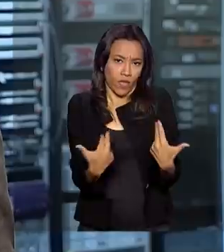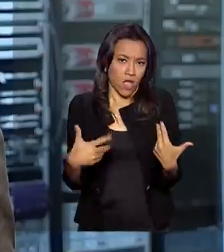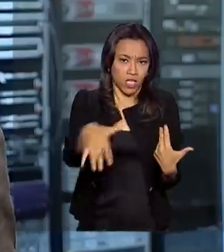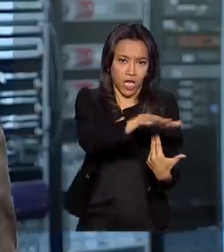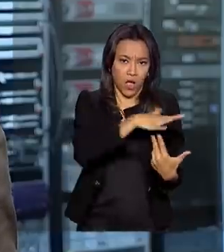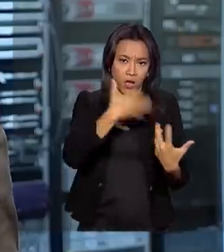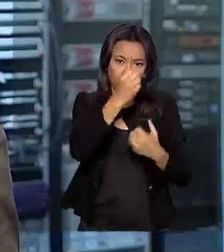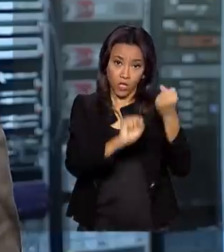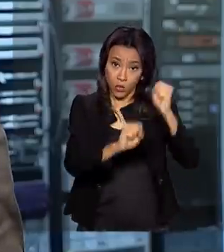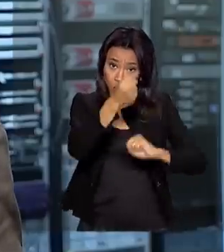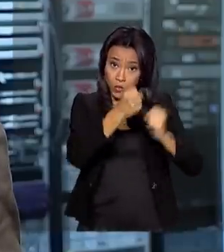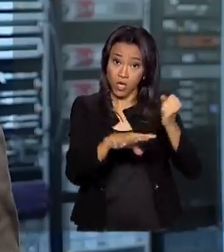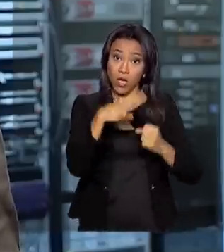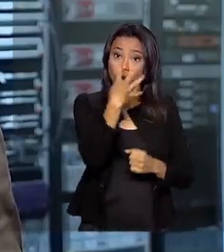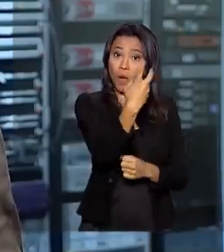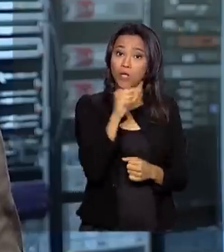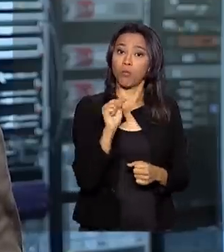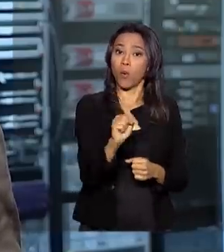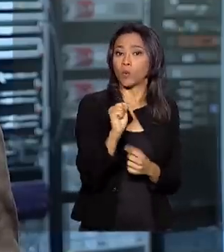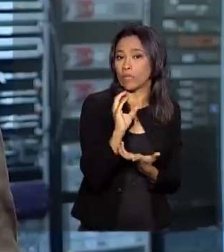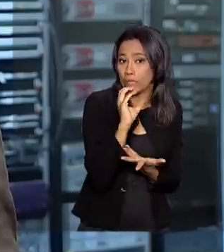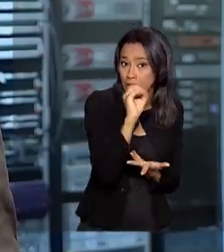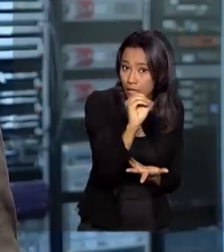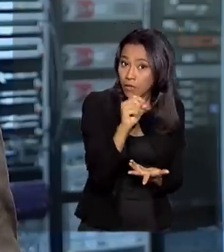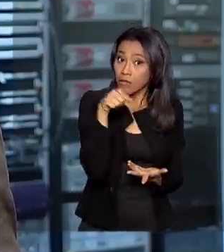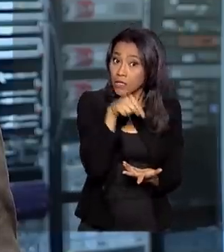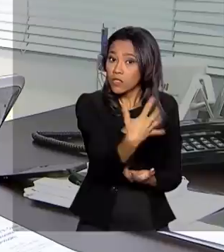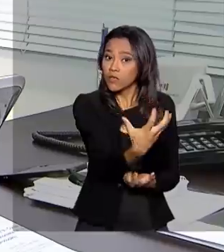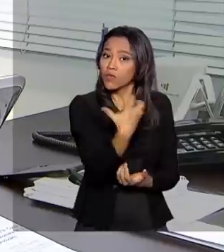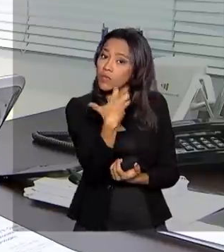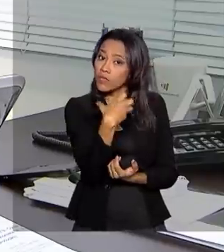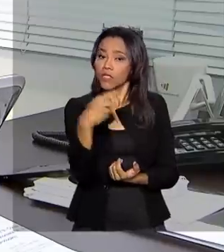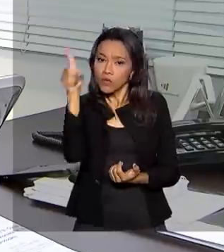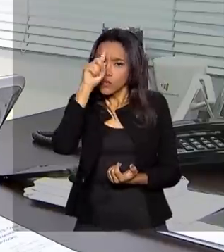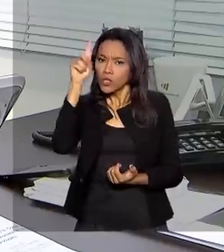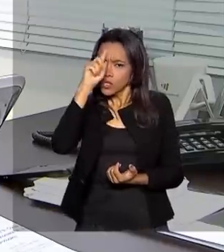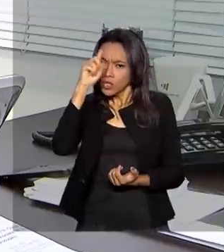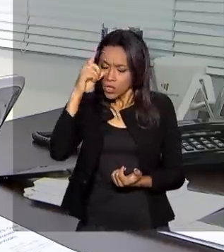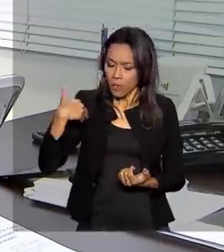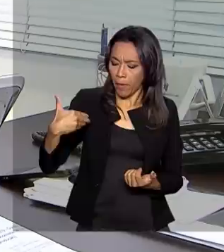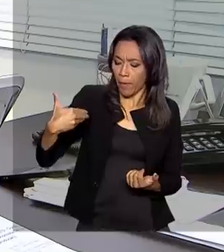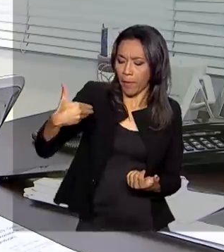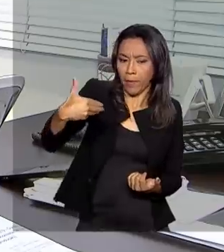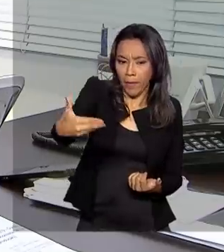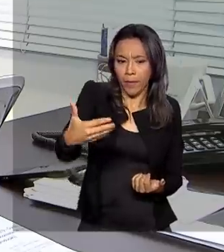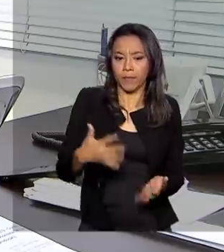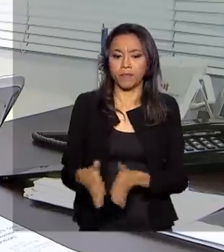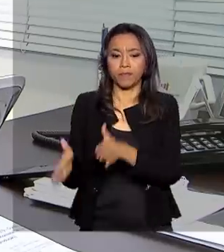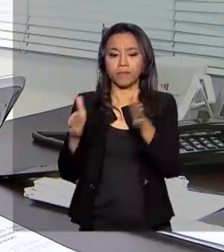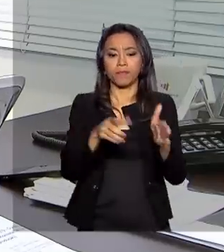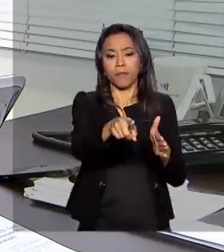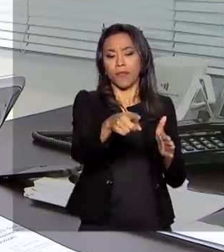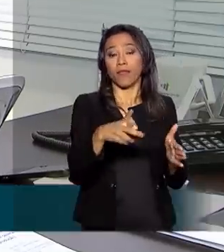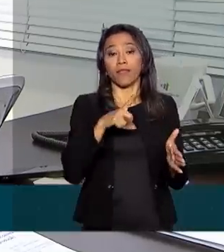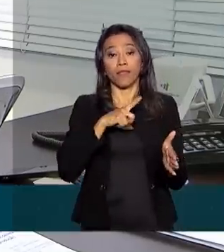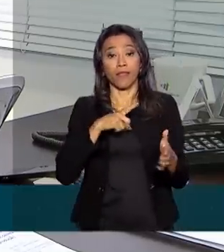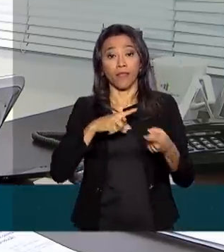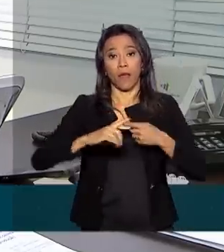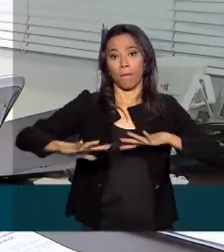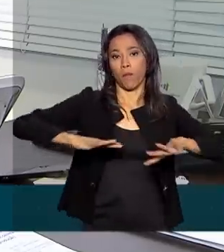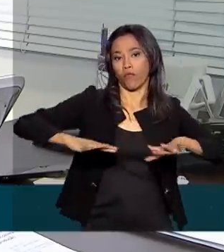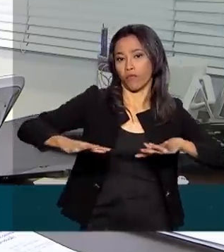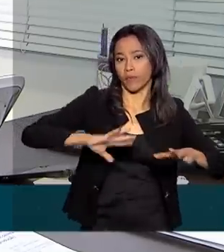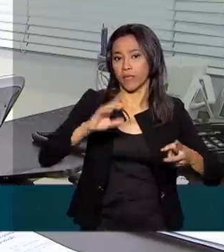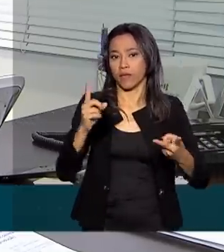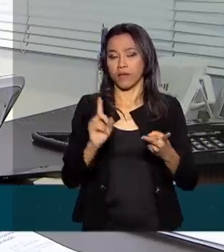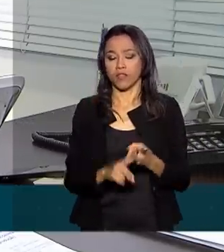4.0, que impactam diretamente no nosso dia a dia. Ela está aplicada nos diferentes segmentos da nossa atividade, na mobilidade,